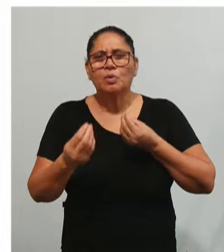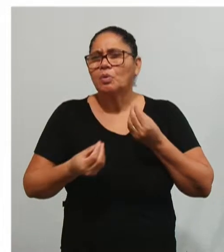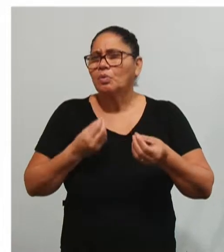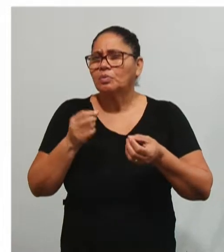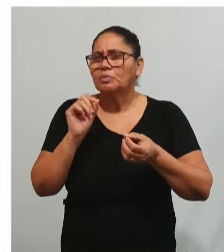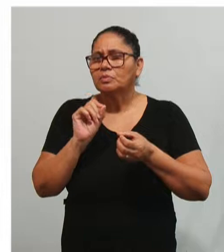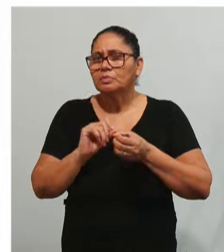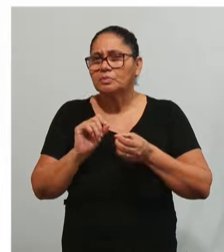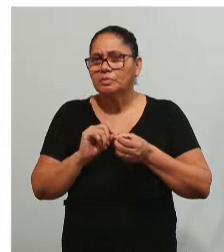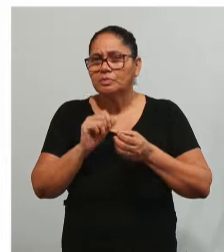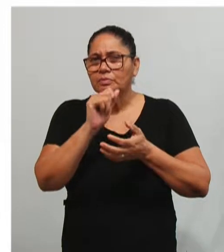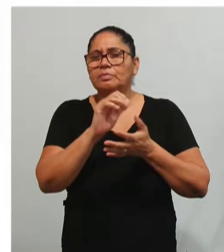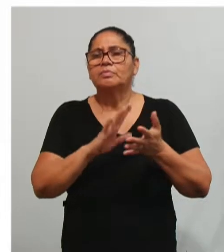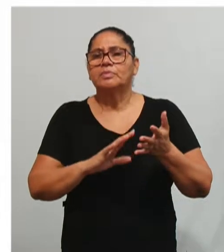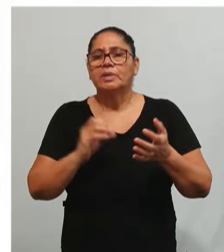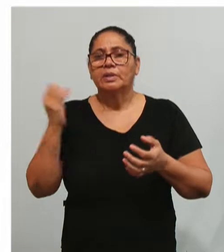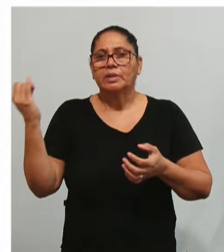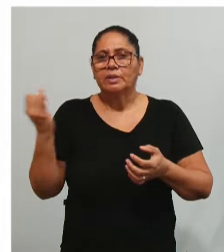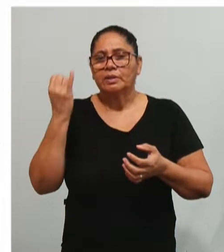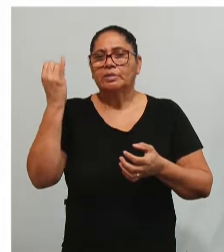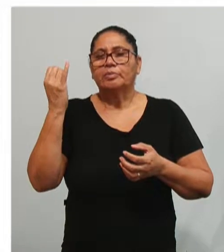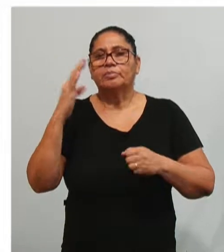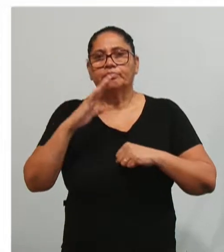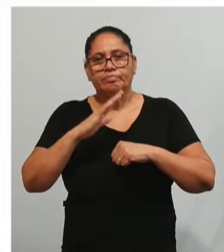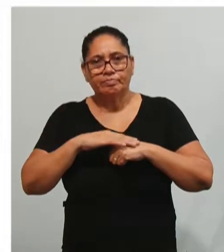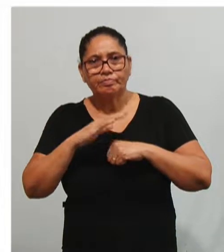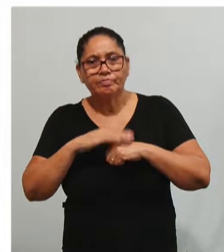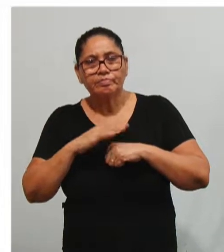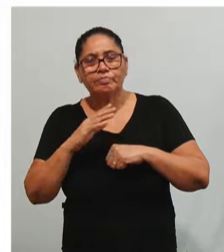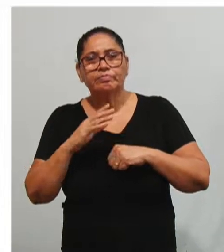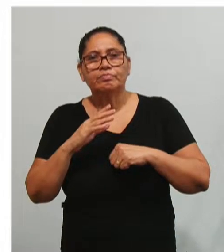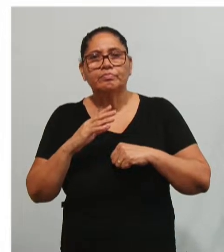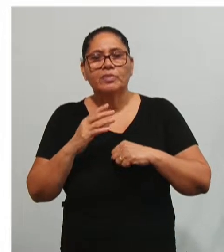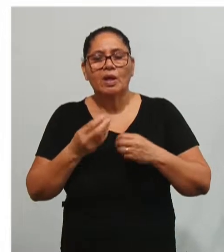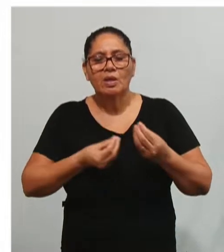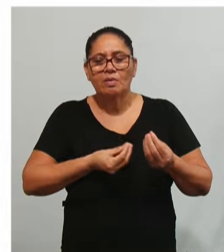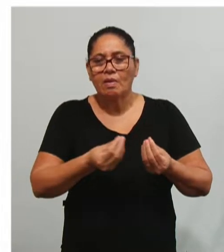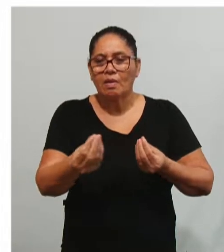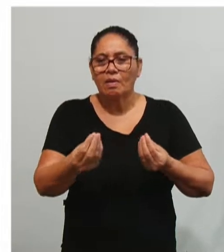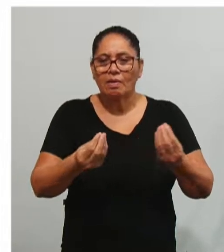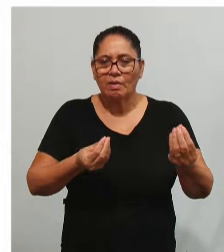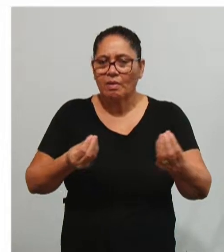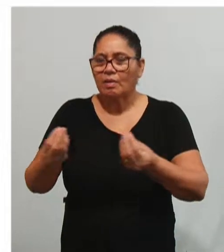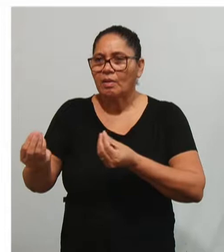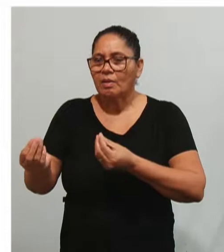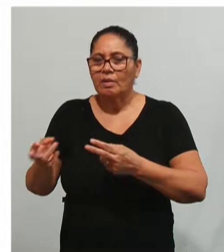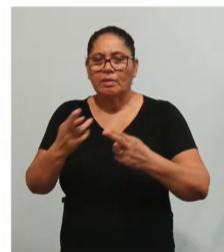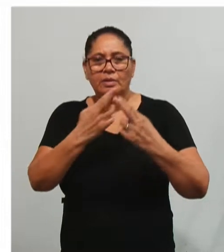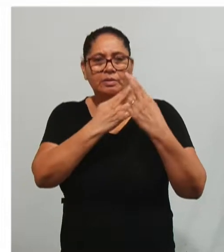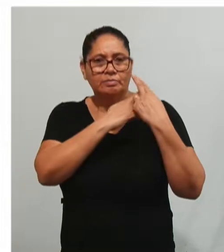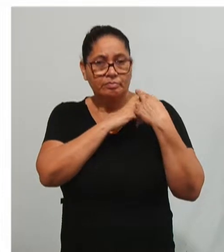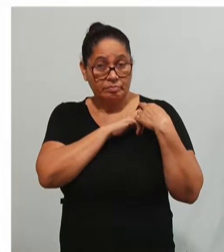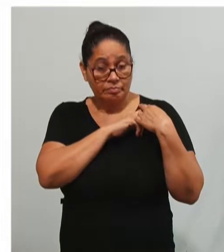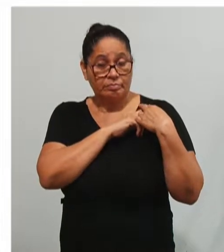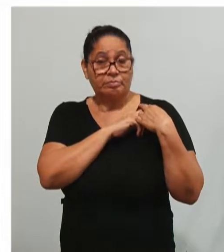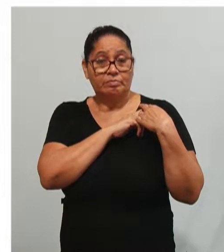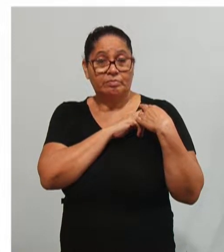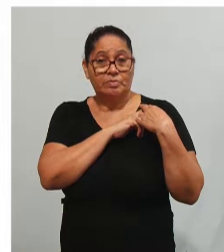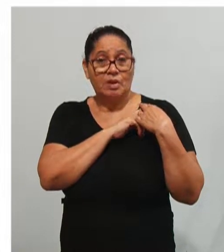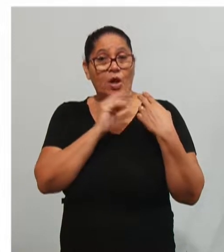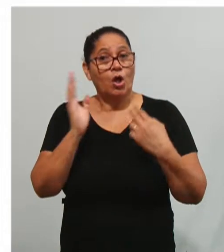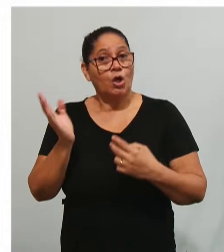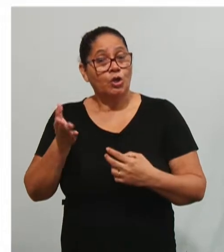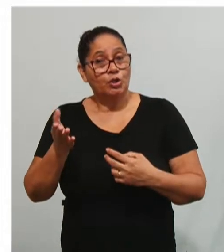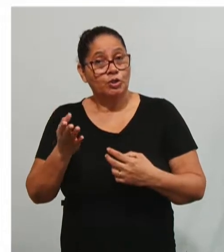tarefas. É importante esse elemento porque é o momento onde a gente vai distribuir todas as responsabilidades. Já na